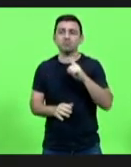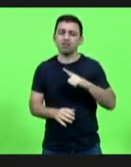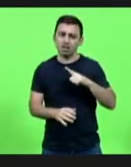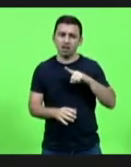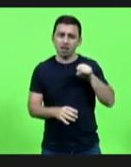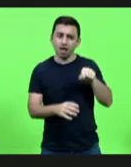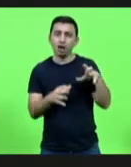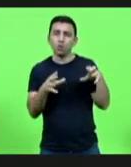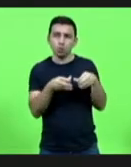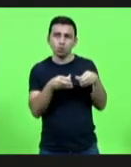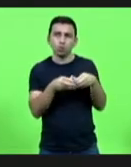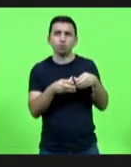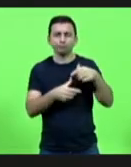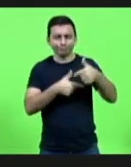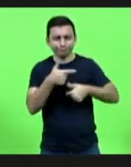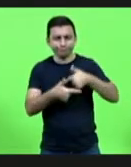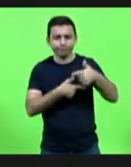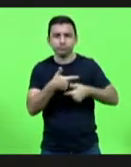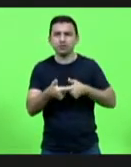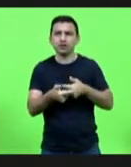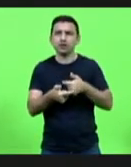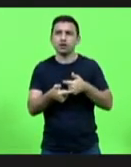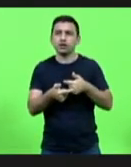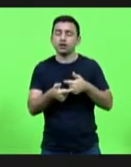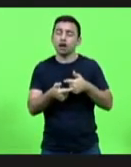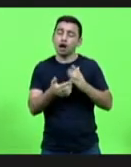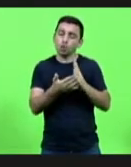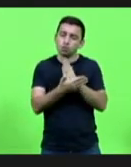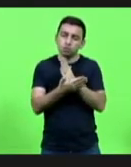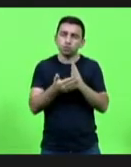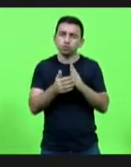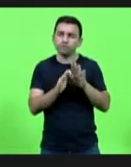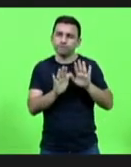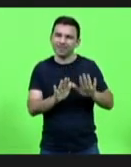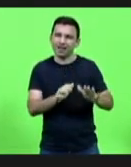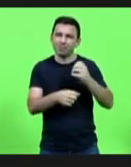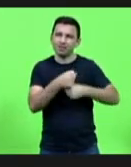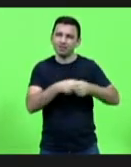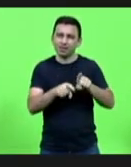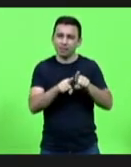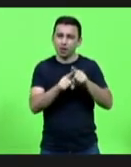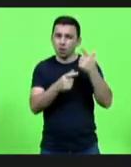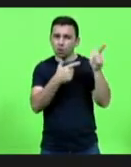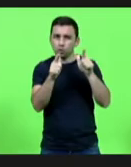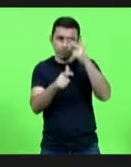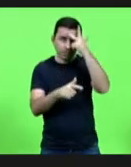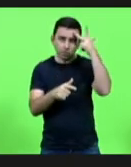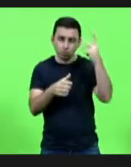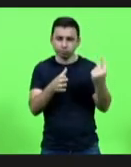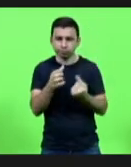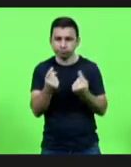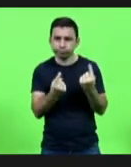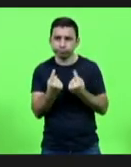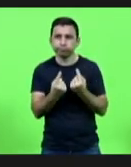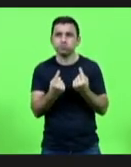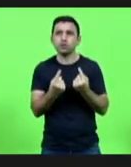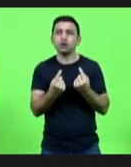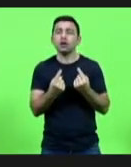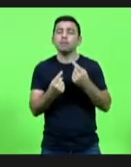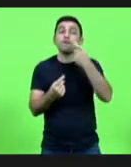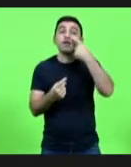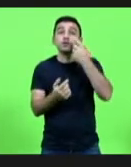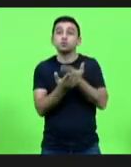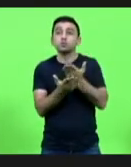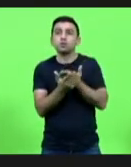que é remanescente do ano passado e outras pessoas que foram incluídas, debatendo também e estudando o que aconteceu nos outros estados,